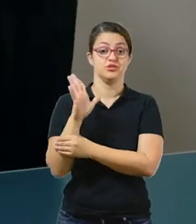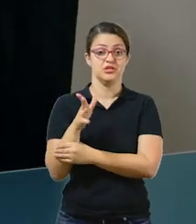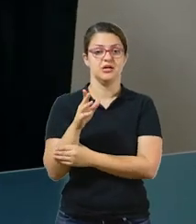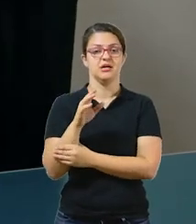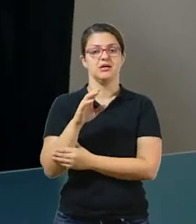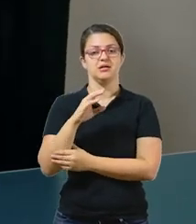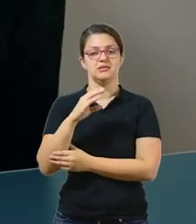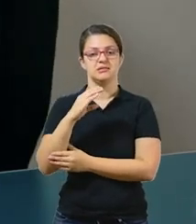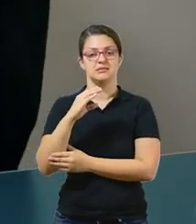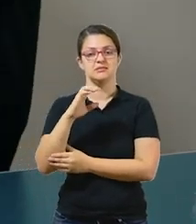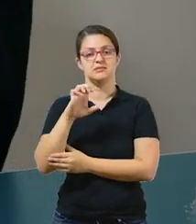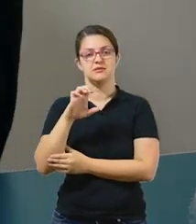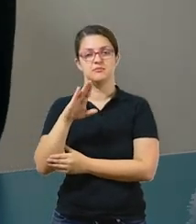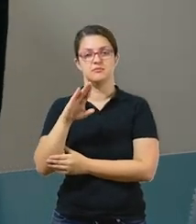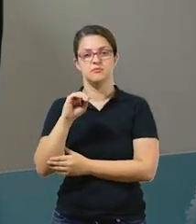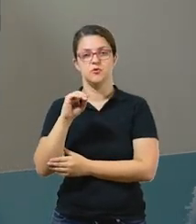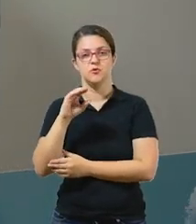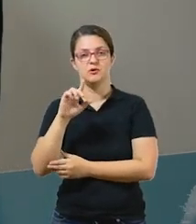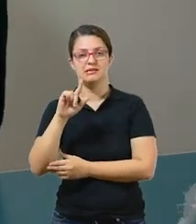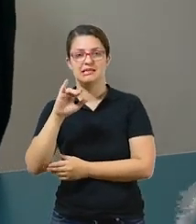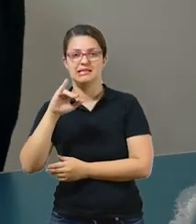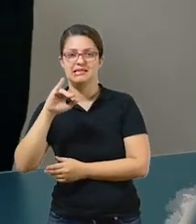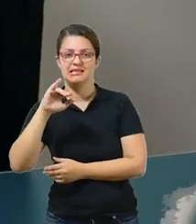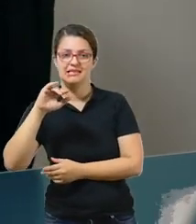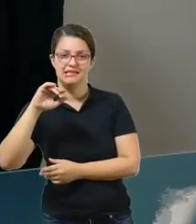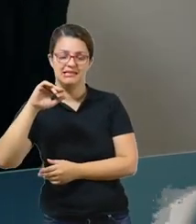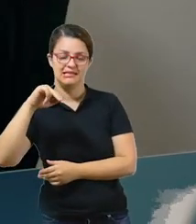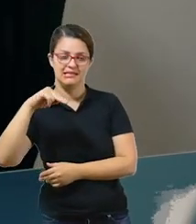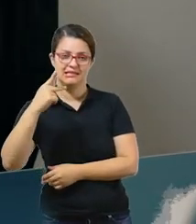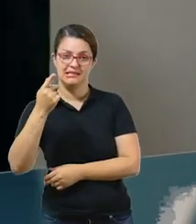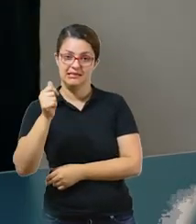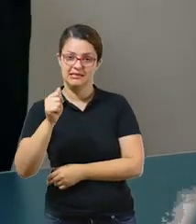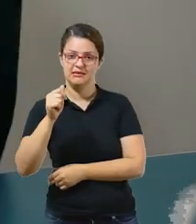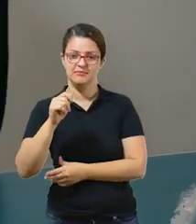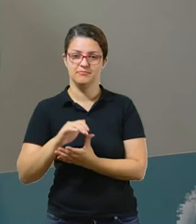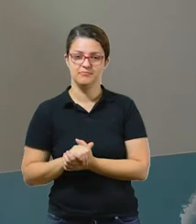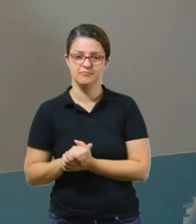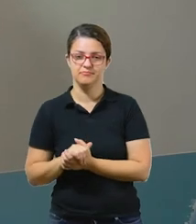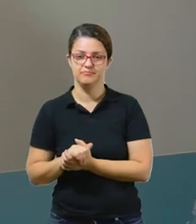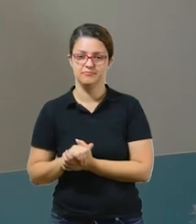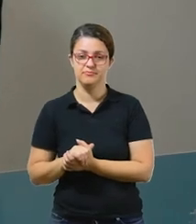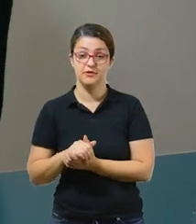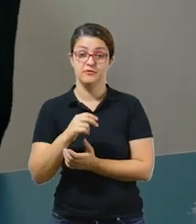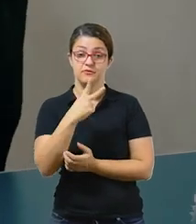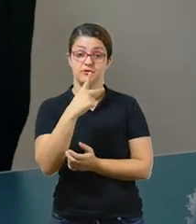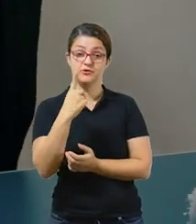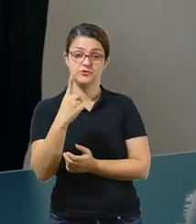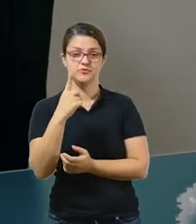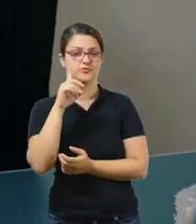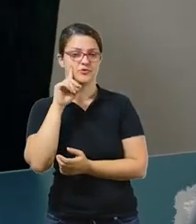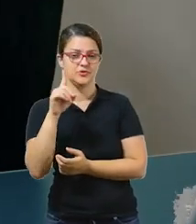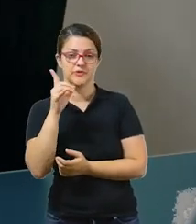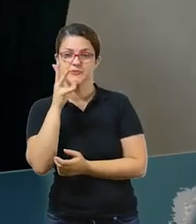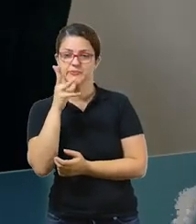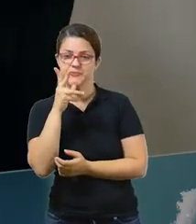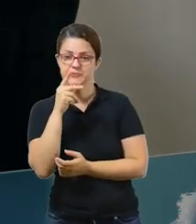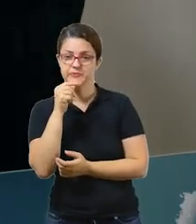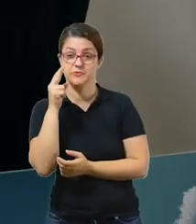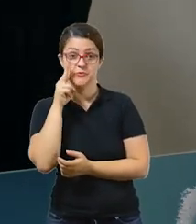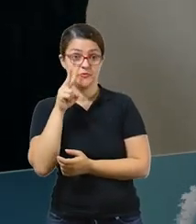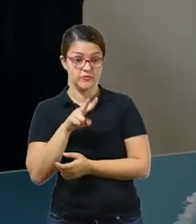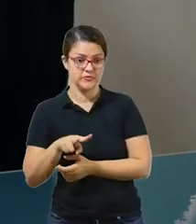cebolinha, em média, 21 dias. E produz facilmente e é bonito de se ver. E de se temperar também.